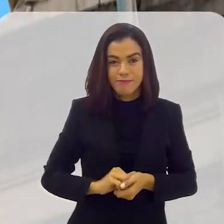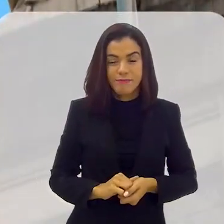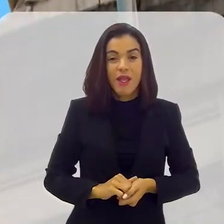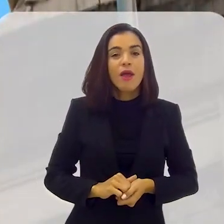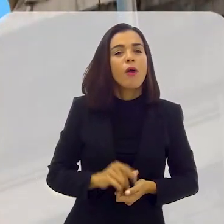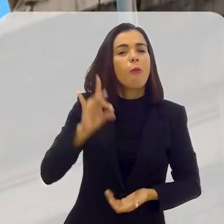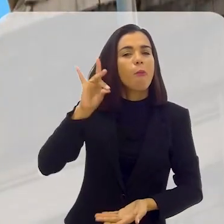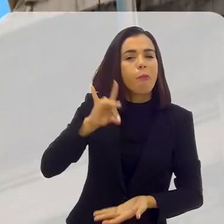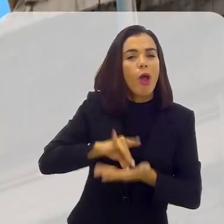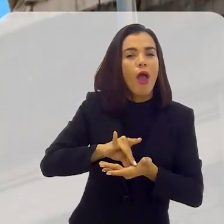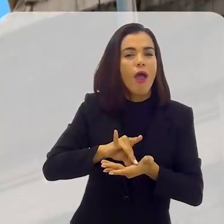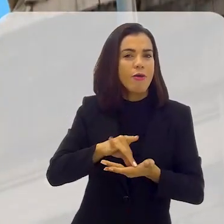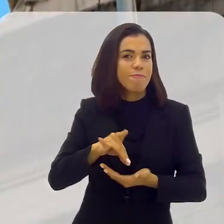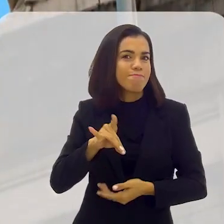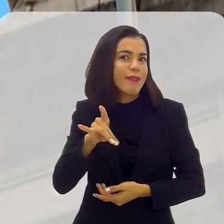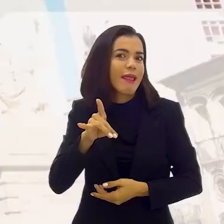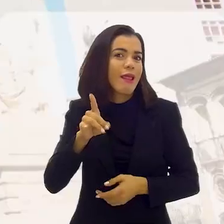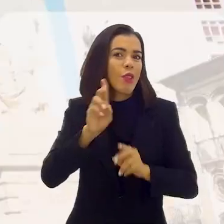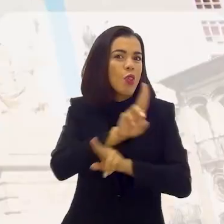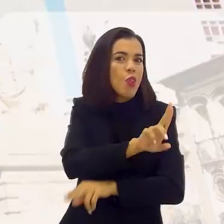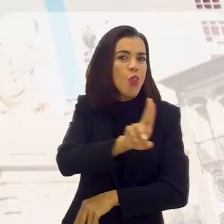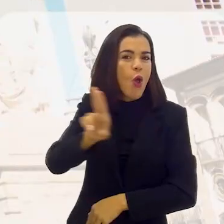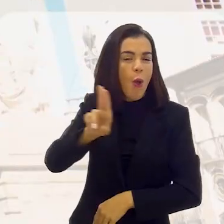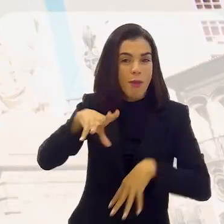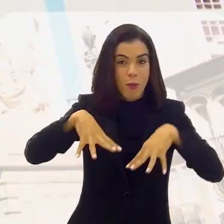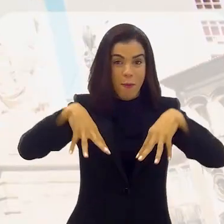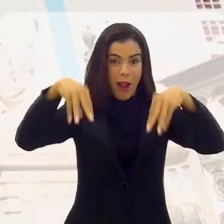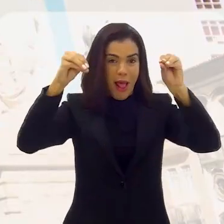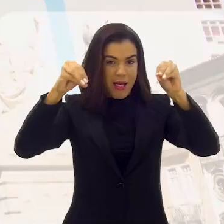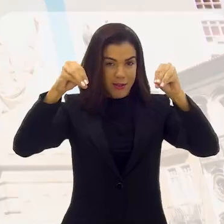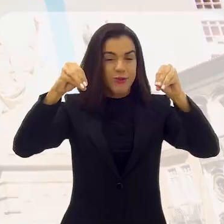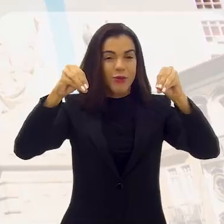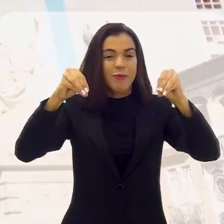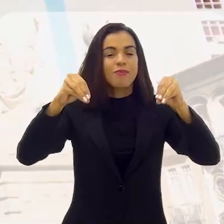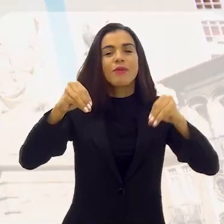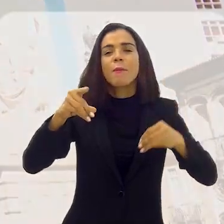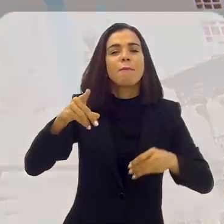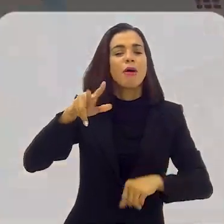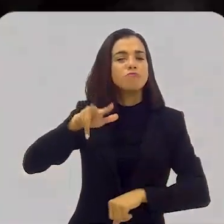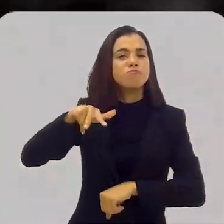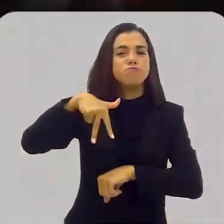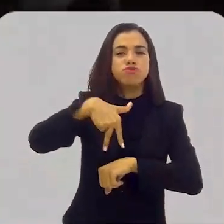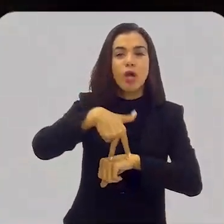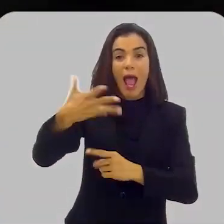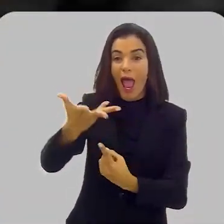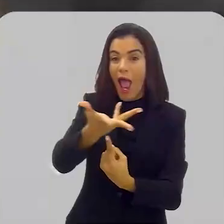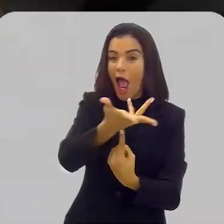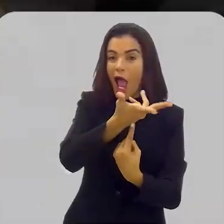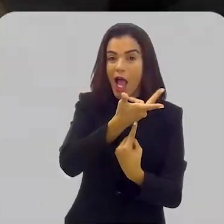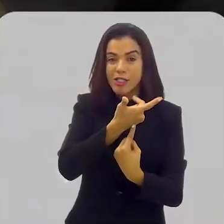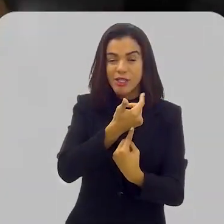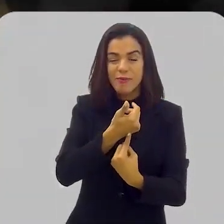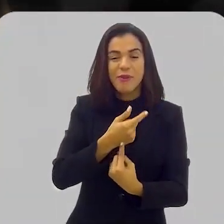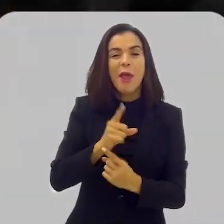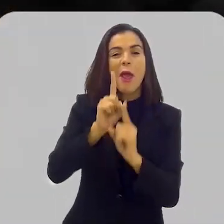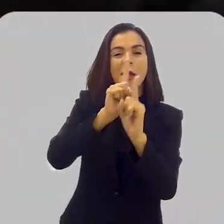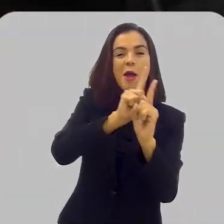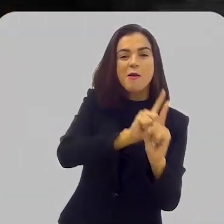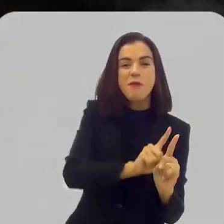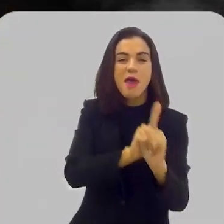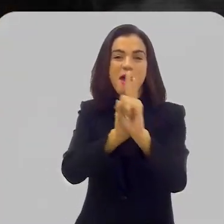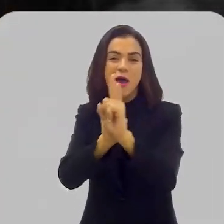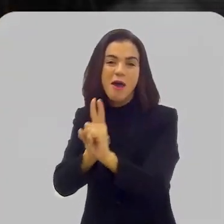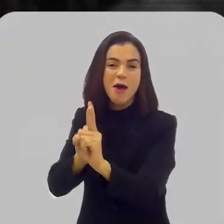Fato pouco conhecido do mártir que dá nome ao palácio com vocação natural Para ser palco das artes